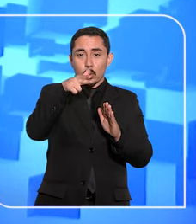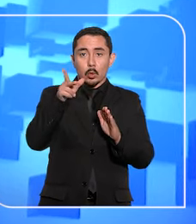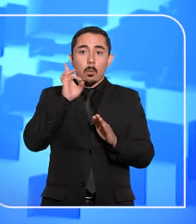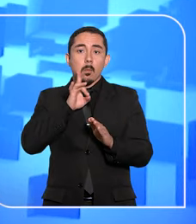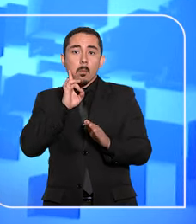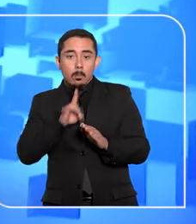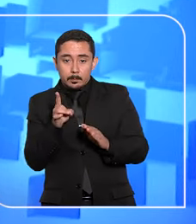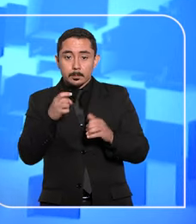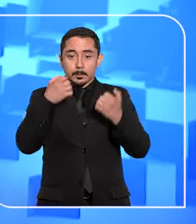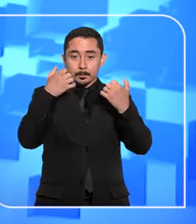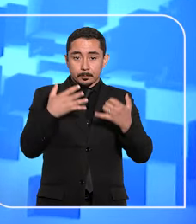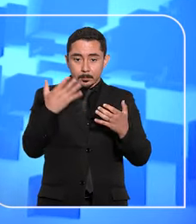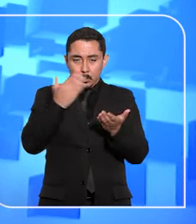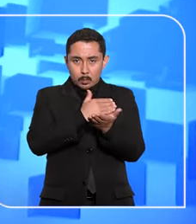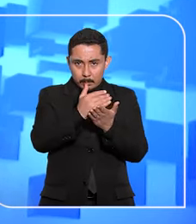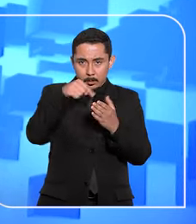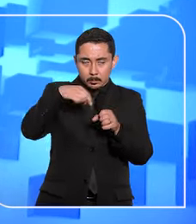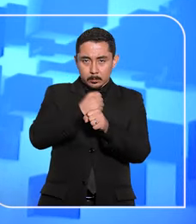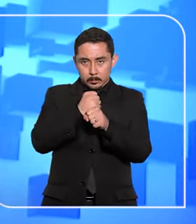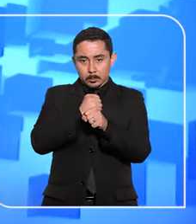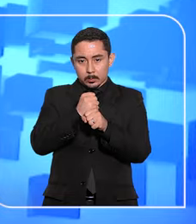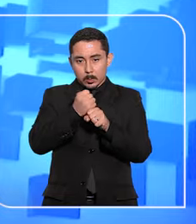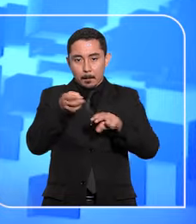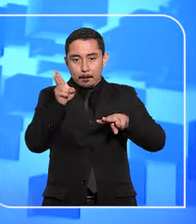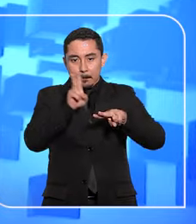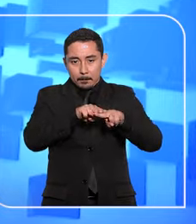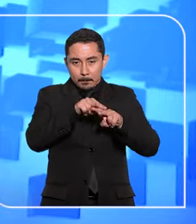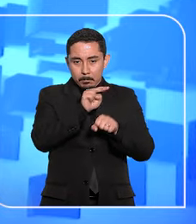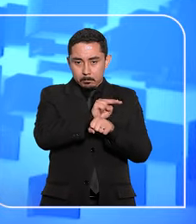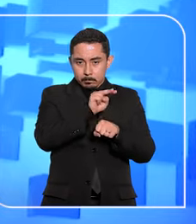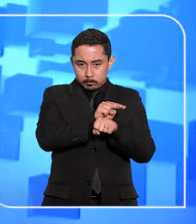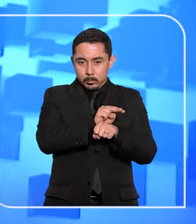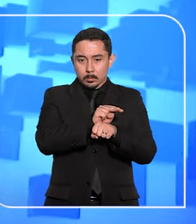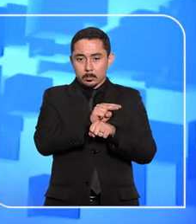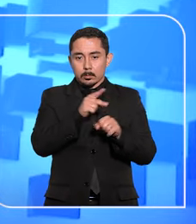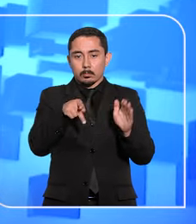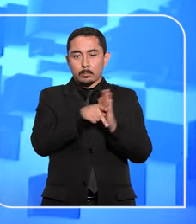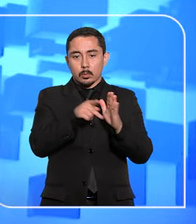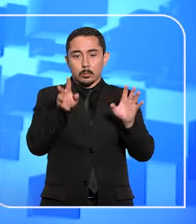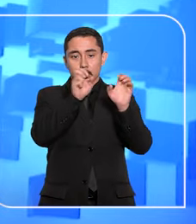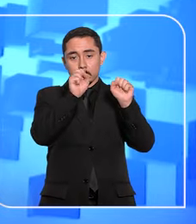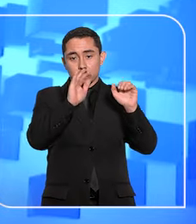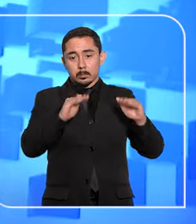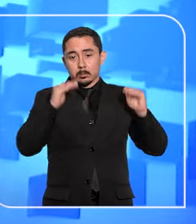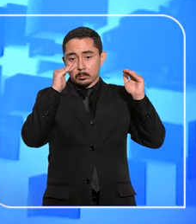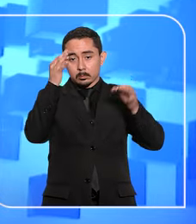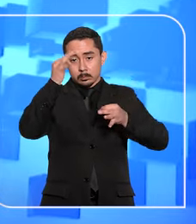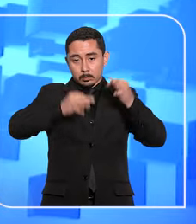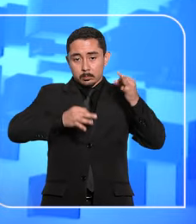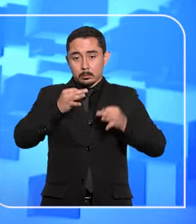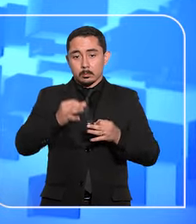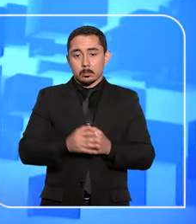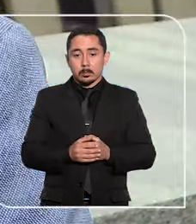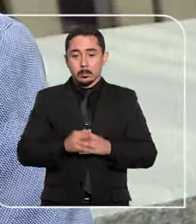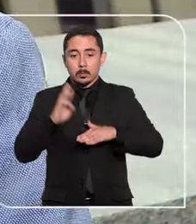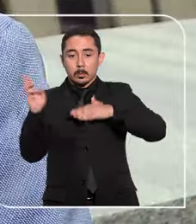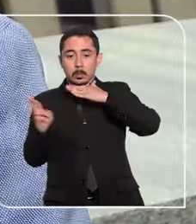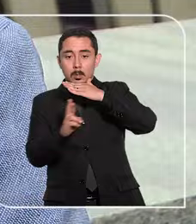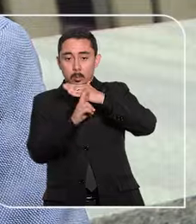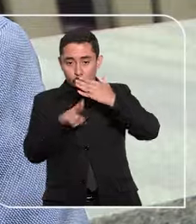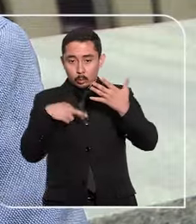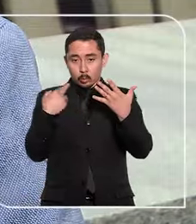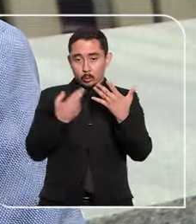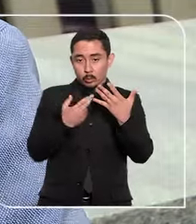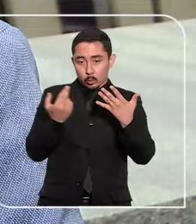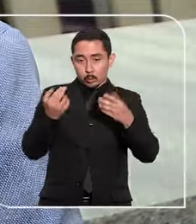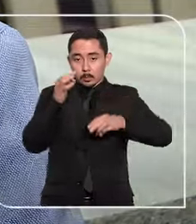-americano, Brent Sikima, no início deste ano, teve a prisão preventiva mantida no Superior Tribunal de Justiça. O